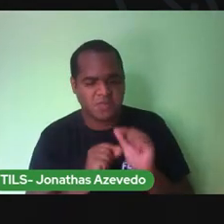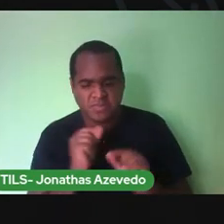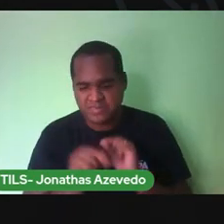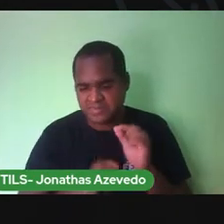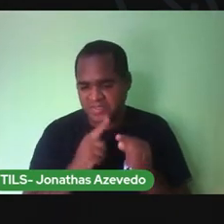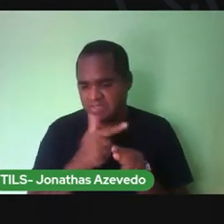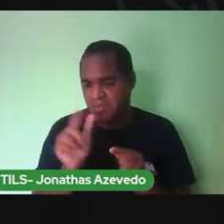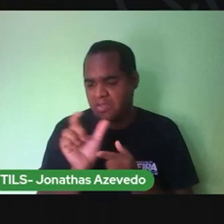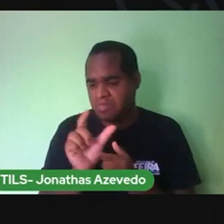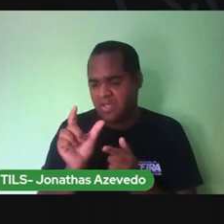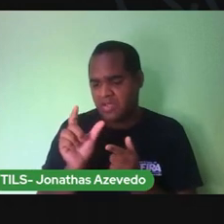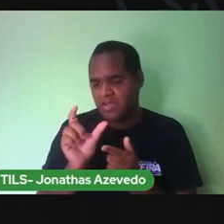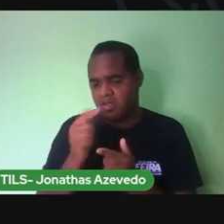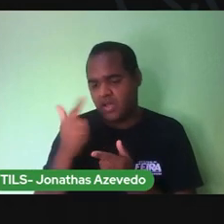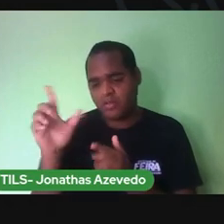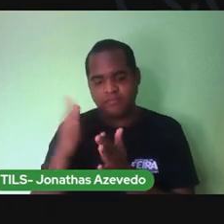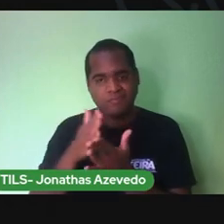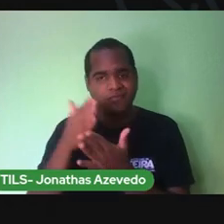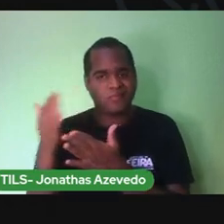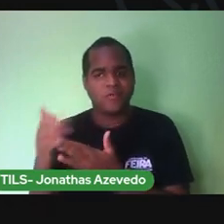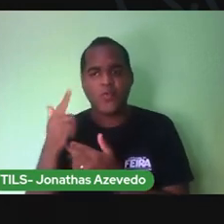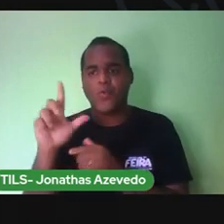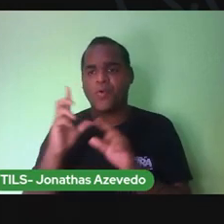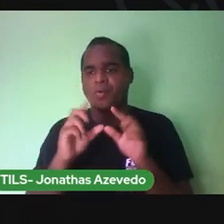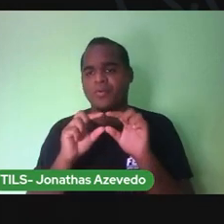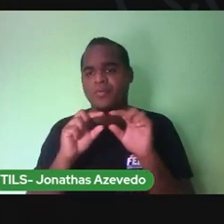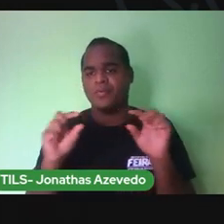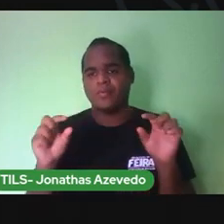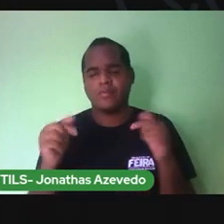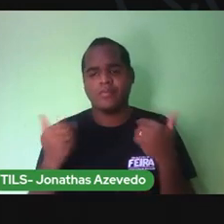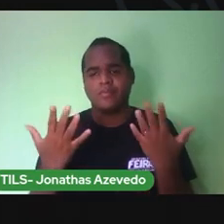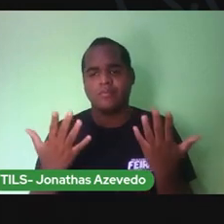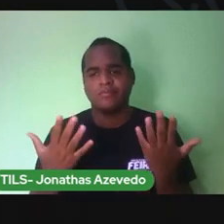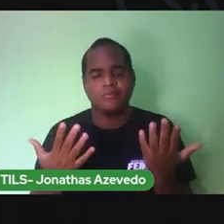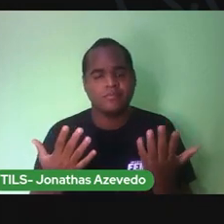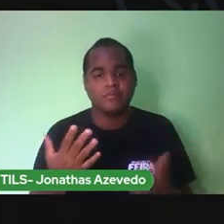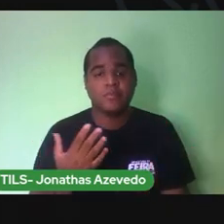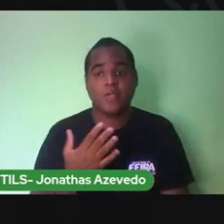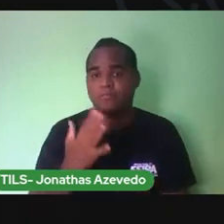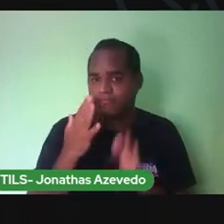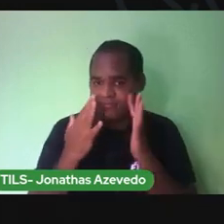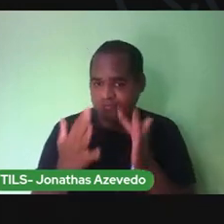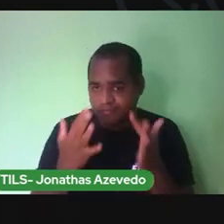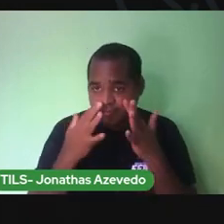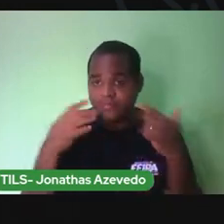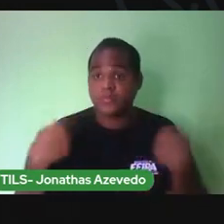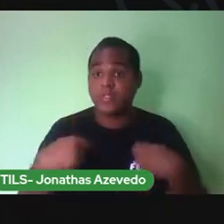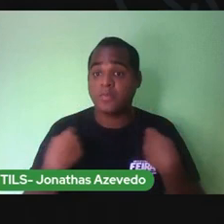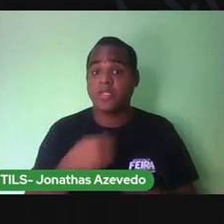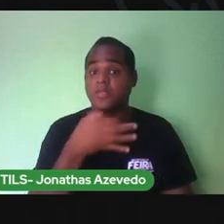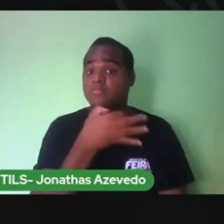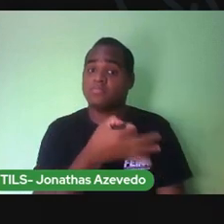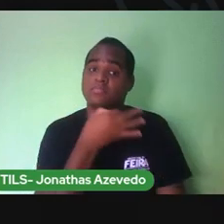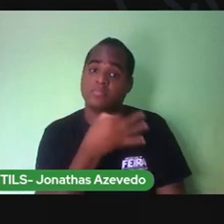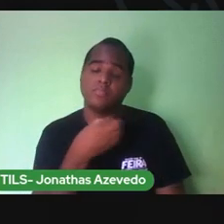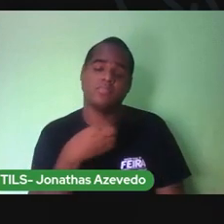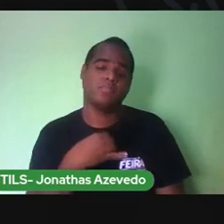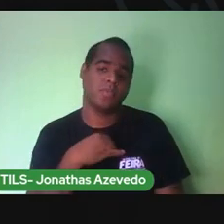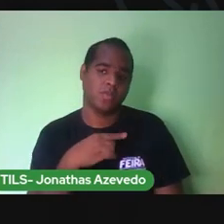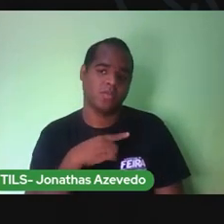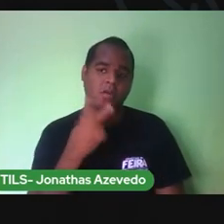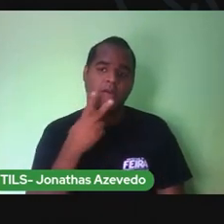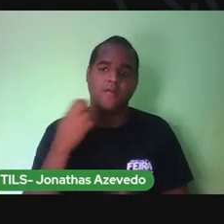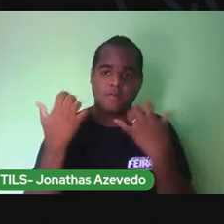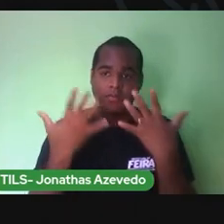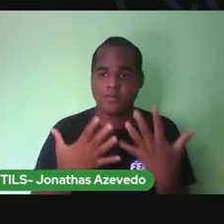depois do tracinho Na outra linha Então Preste bastante atenção Nas dicas E isso tudo